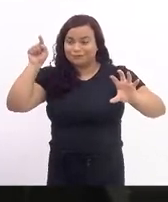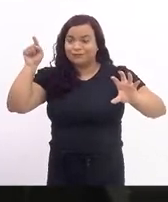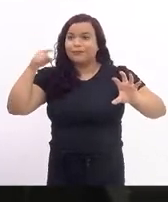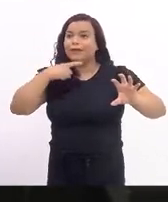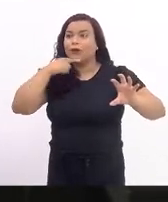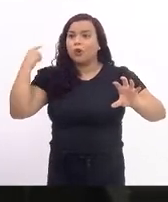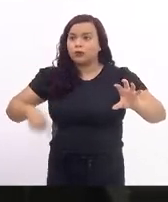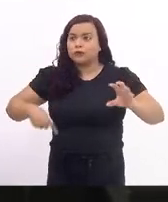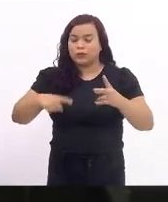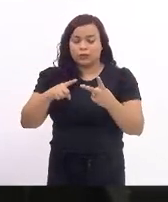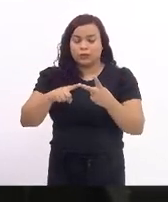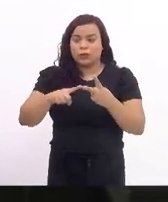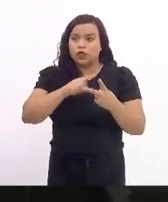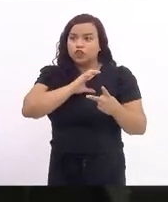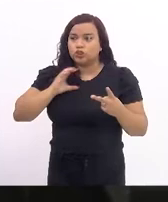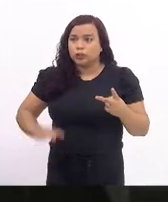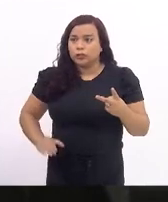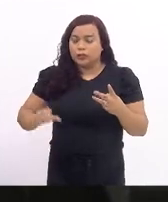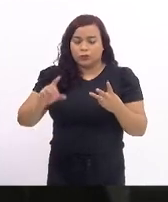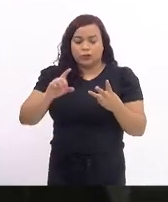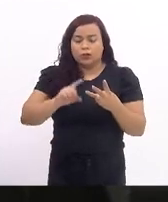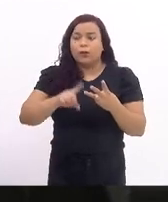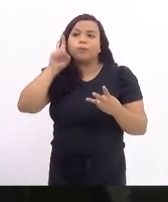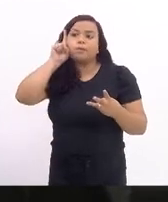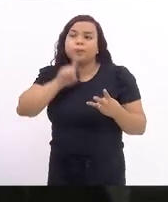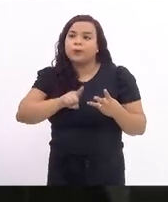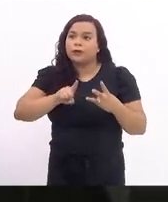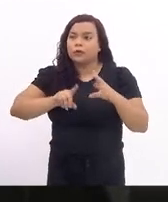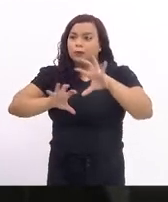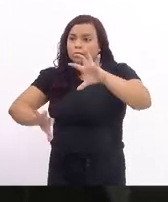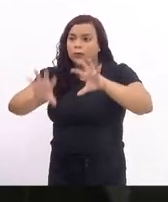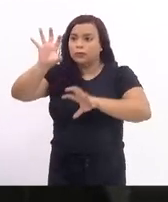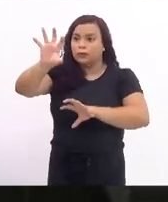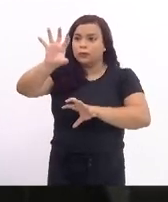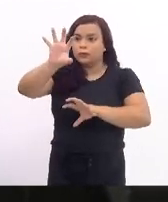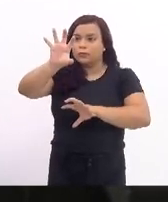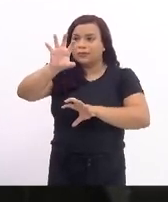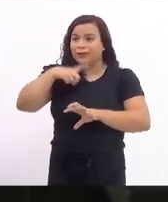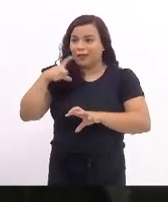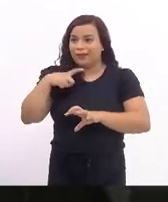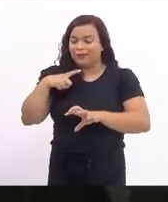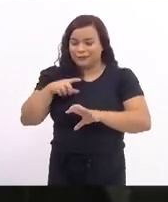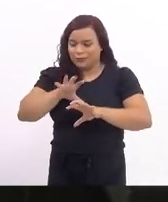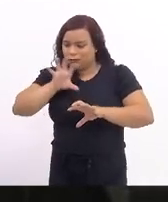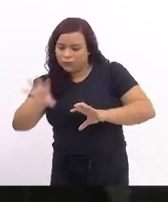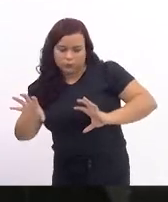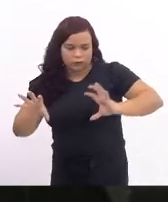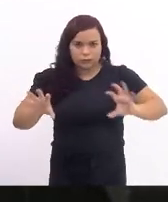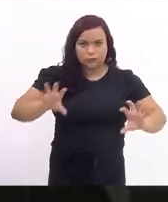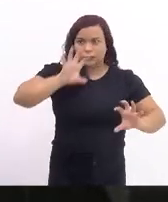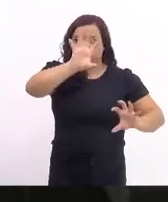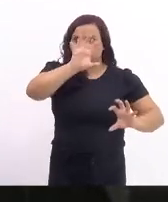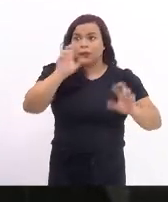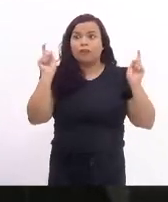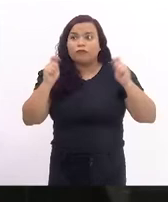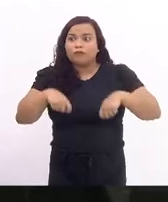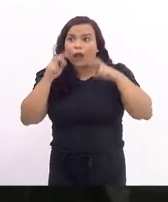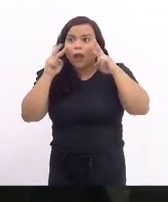é só ver o potencial econômico e bélico desses três países.